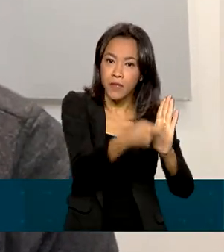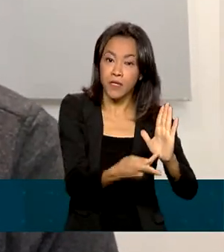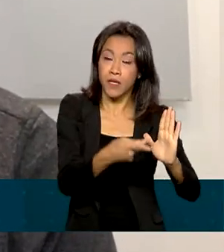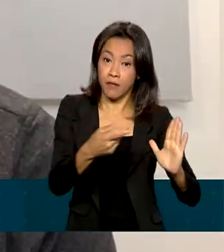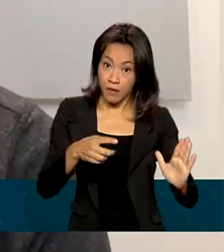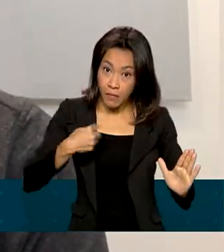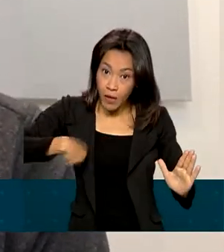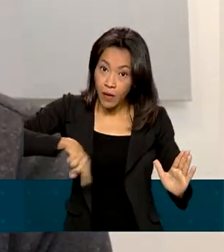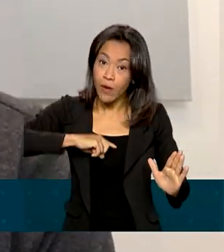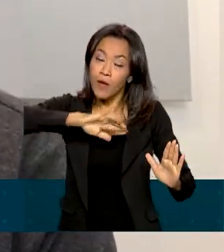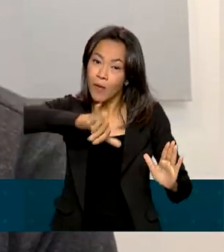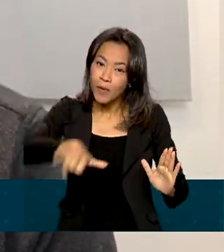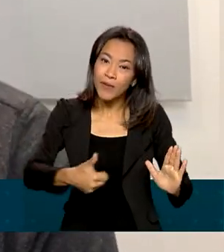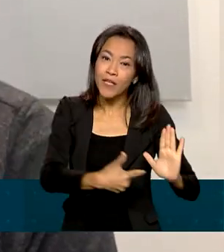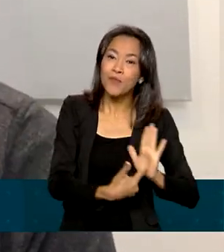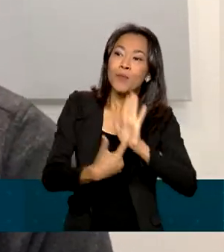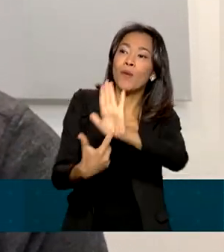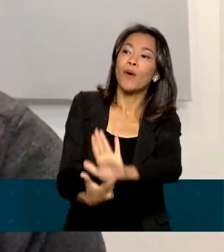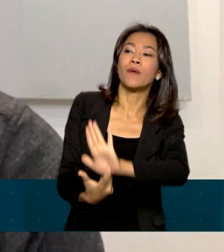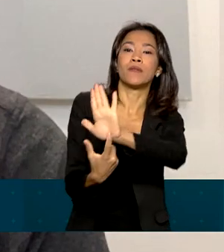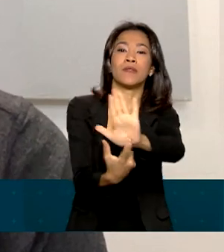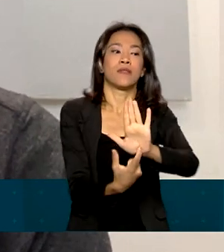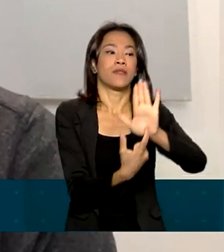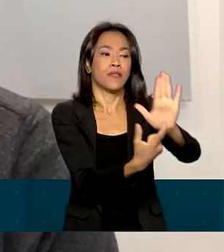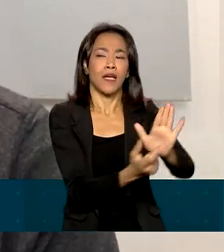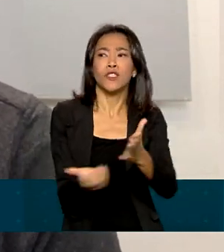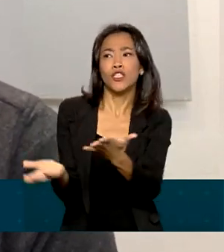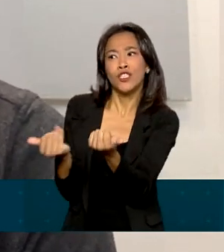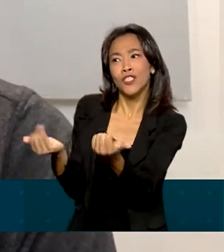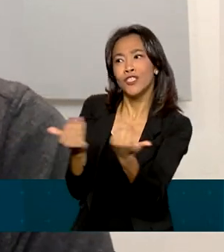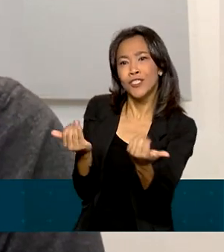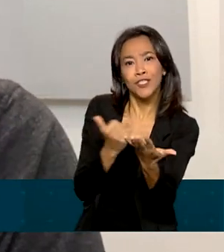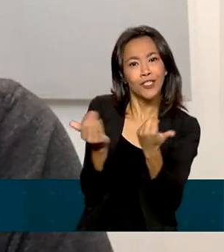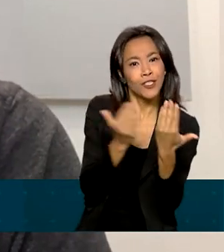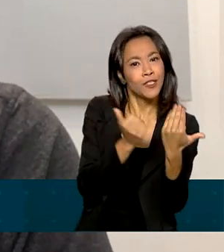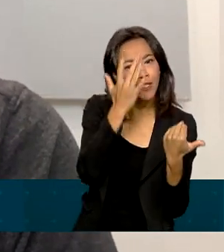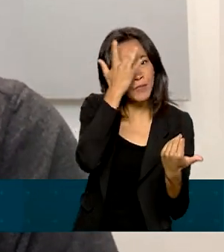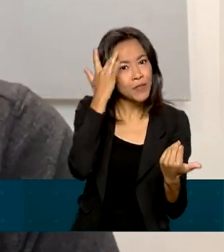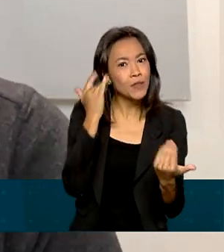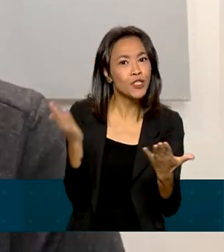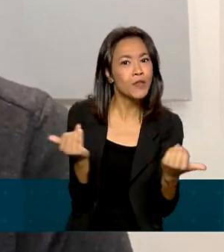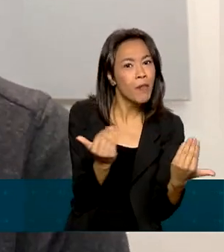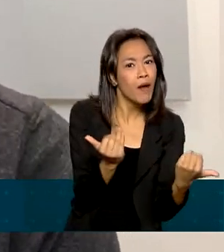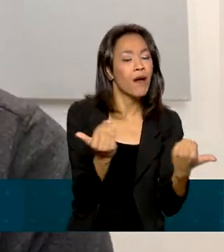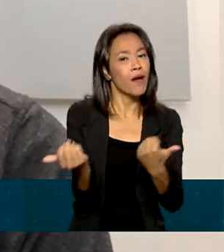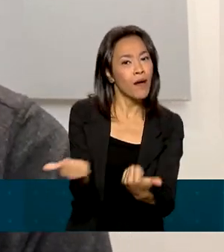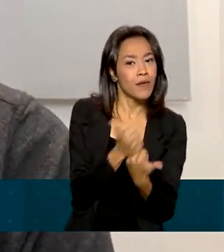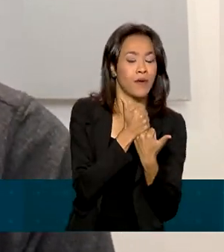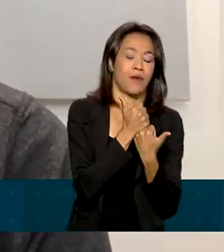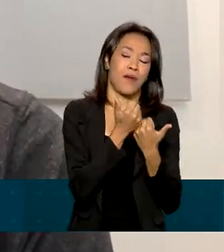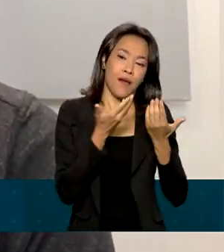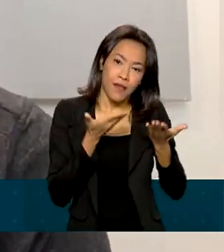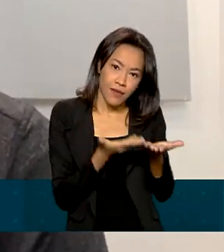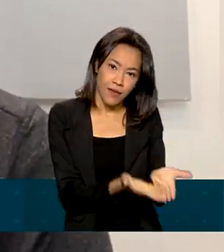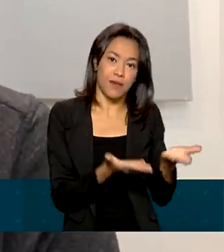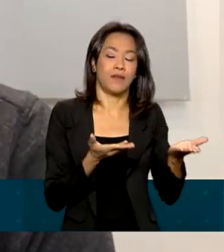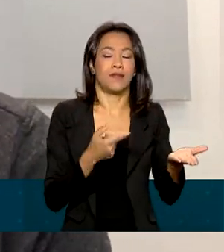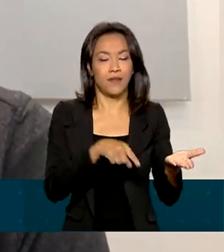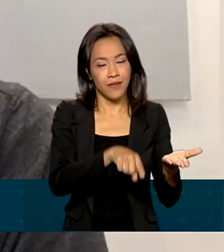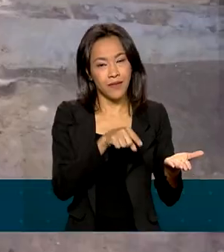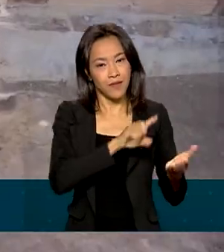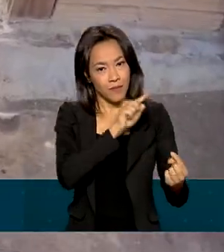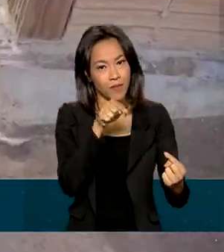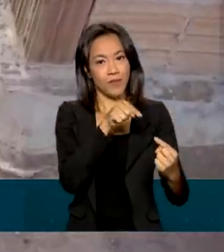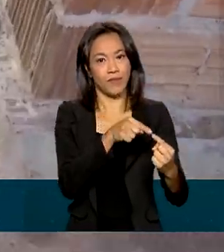oportunidade de dar visibilidade, de atrair mais gente, mais parceiros e mais atores para essas causas e